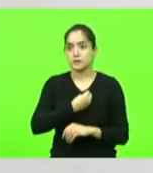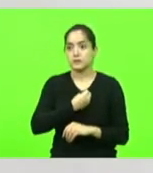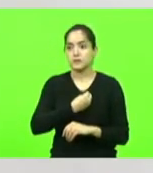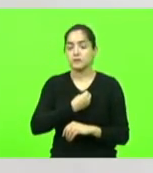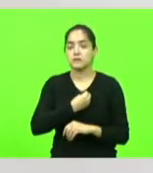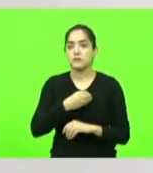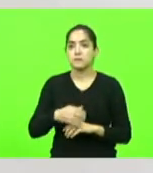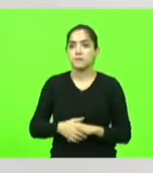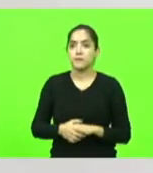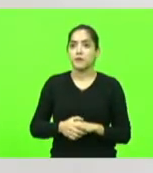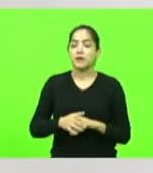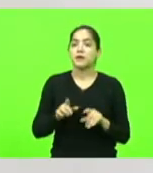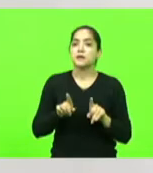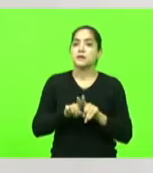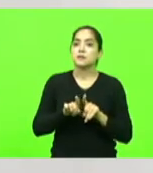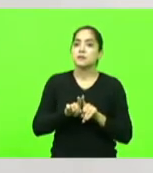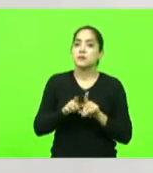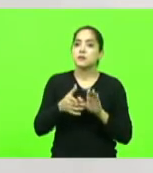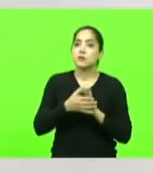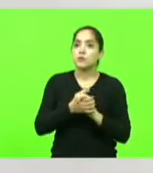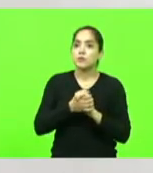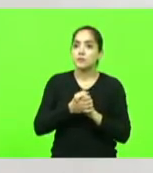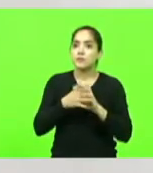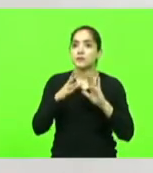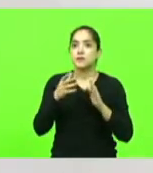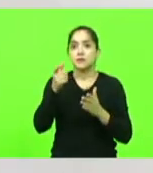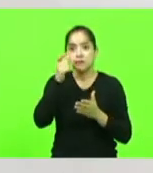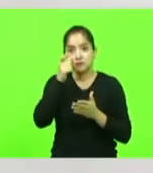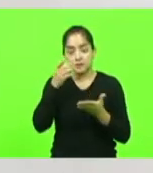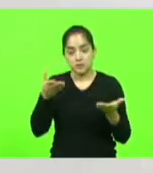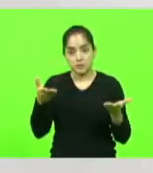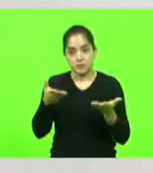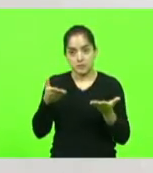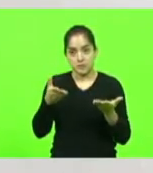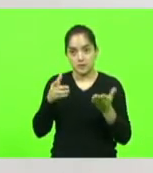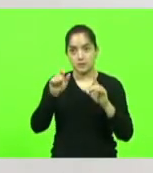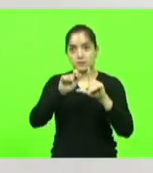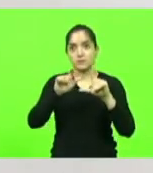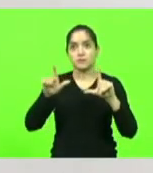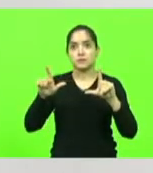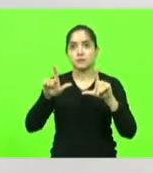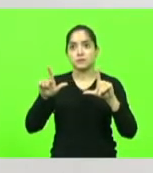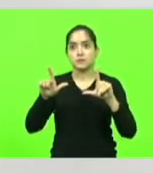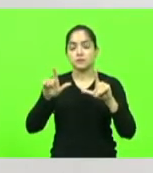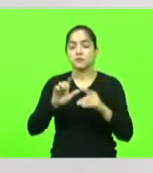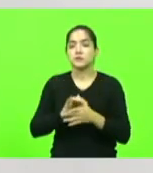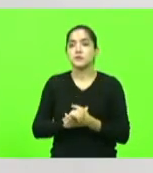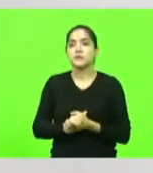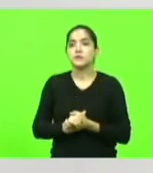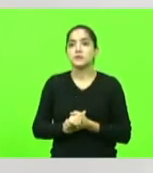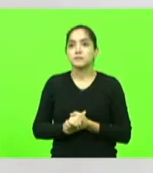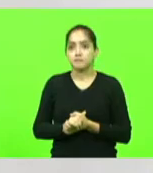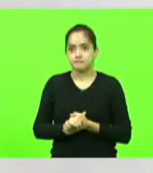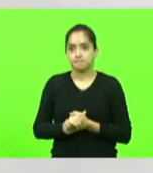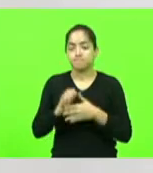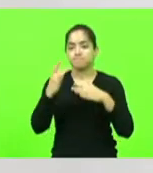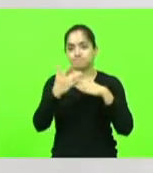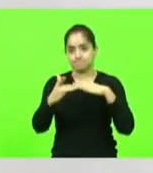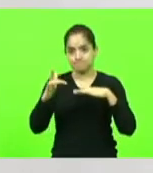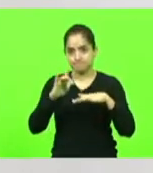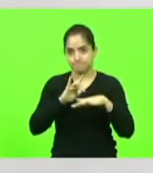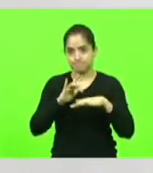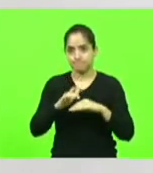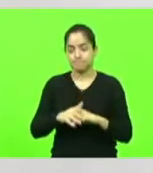Também cumprimentar a todos que nos acompanham pela TV da Assembleia Legislativa e pelas redes sociais.